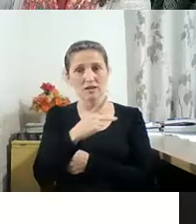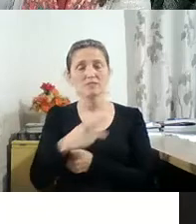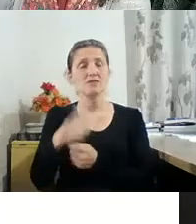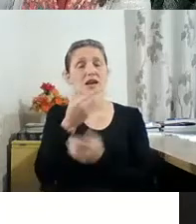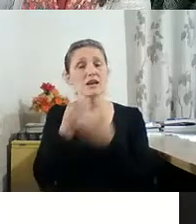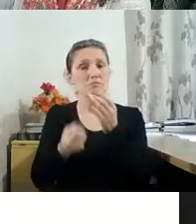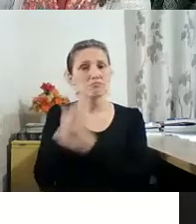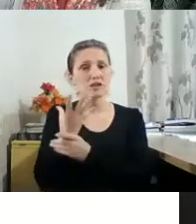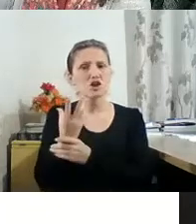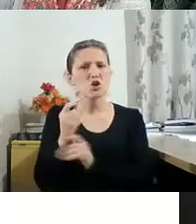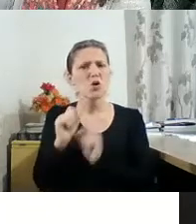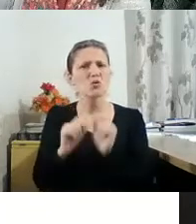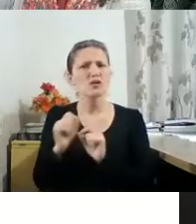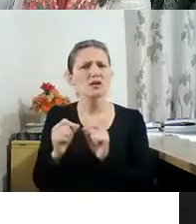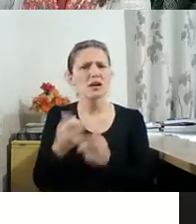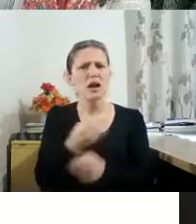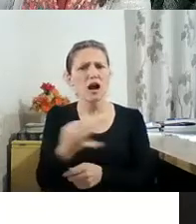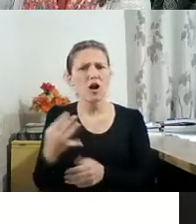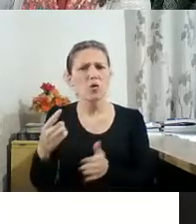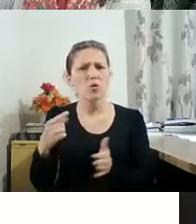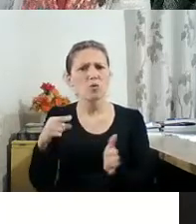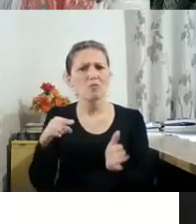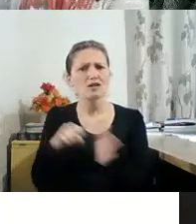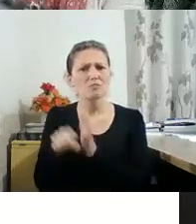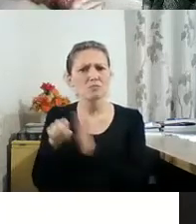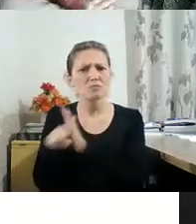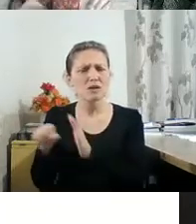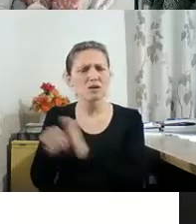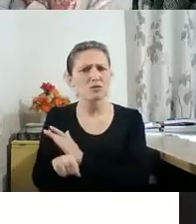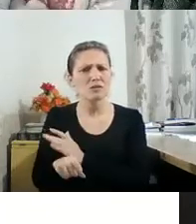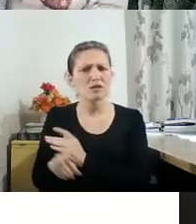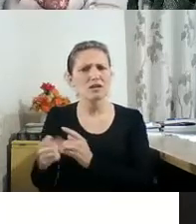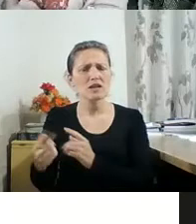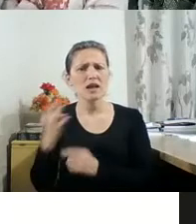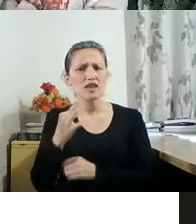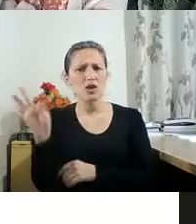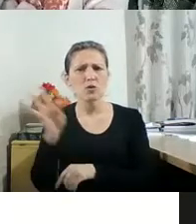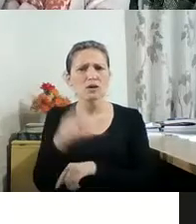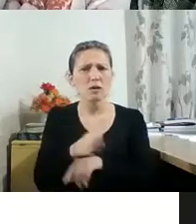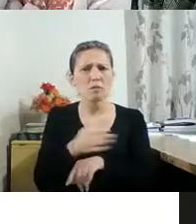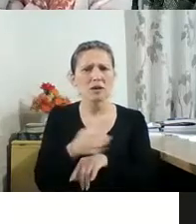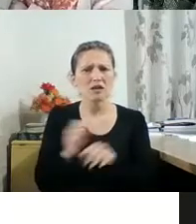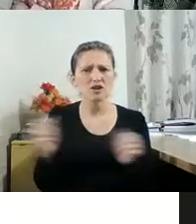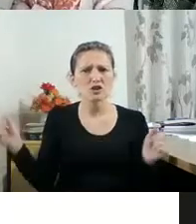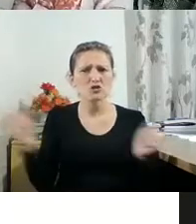criou algumas questões que são de duplas inseparáveis, de teoria e prática, de